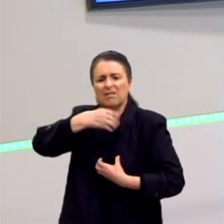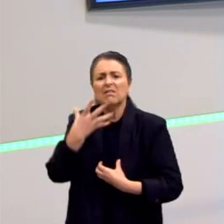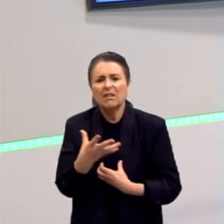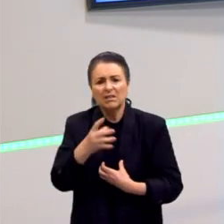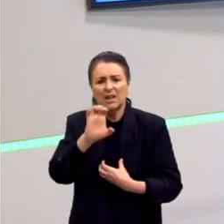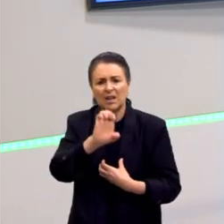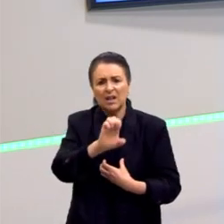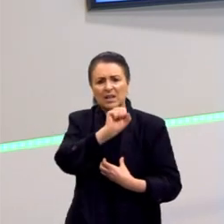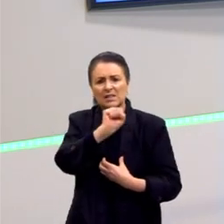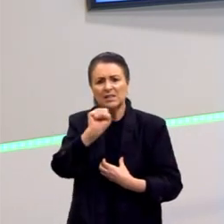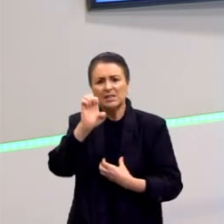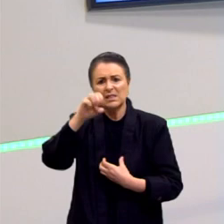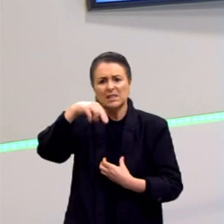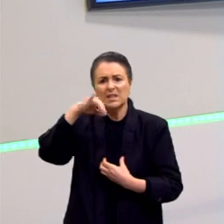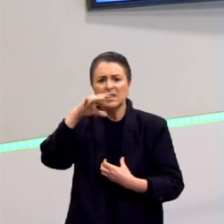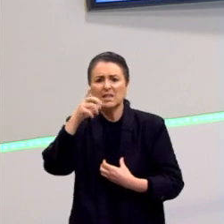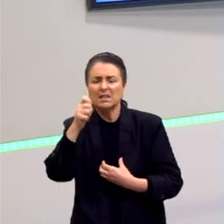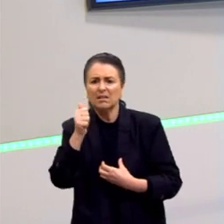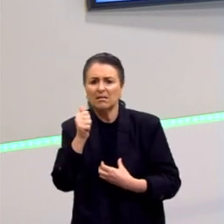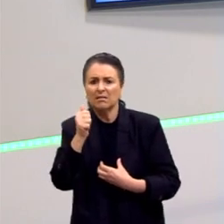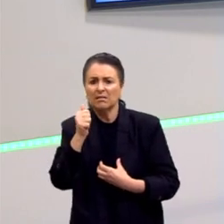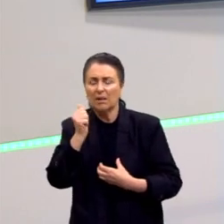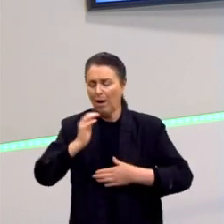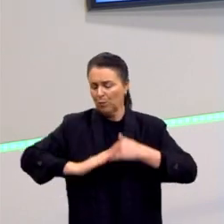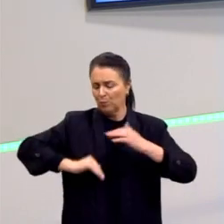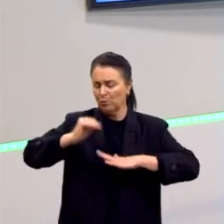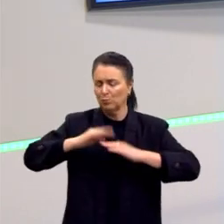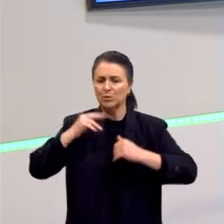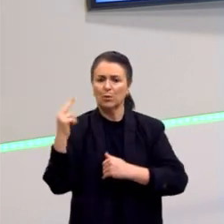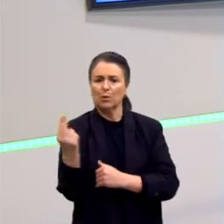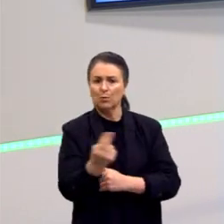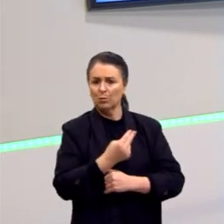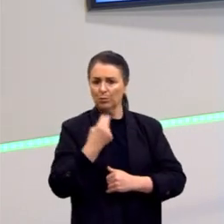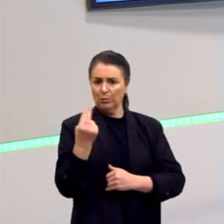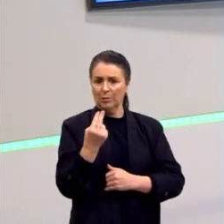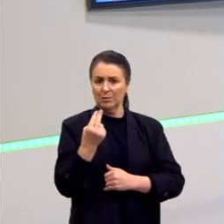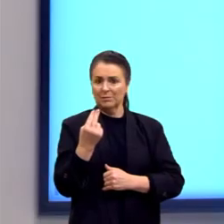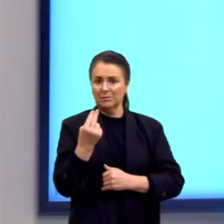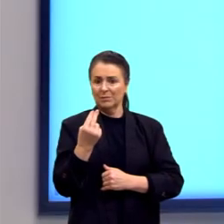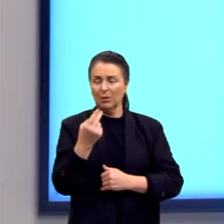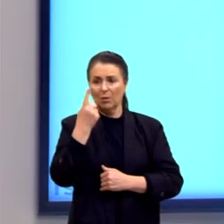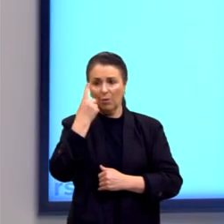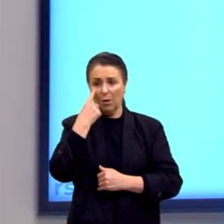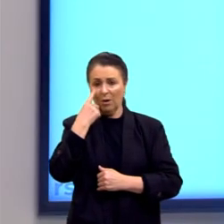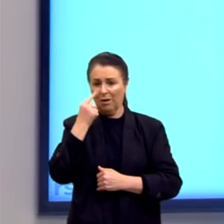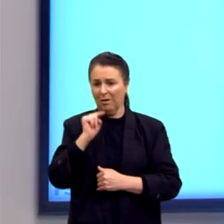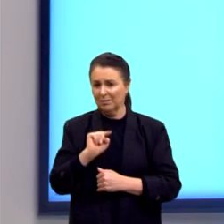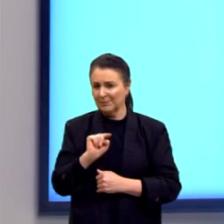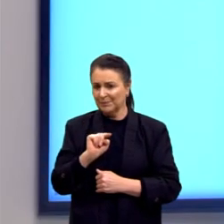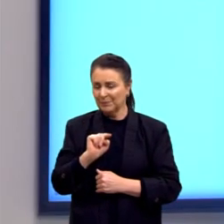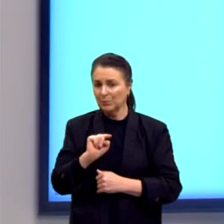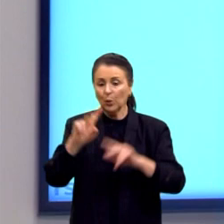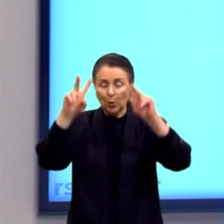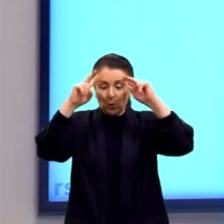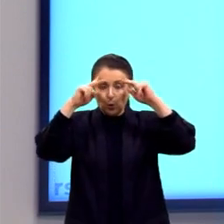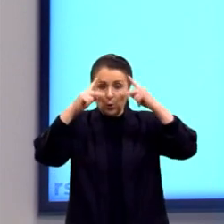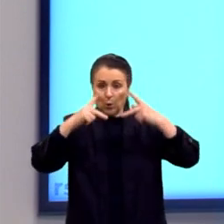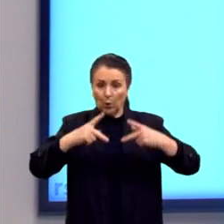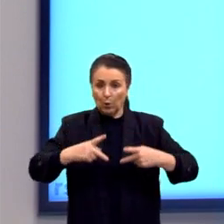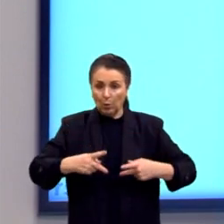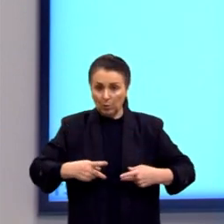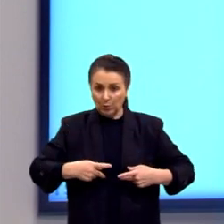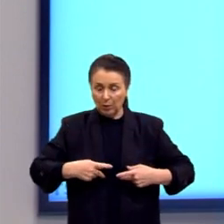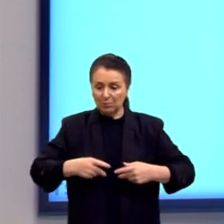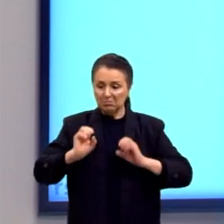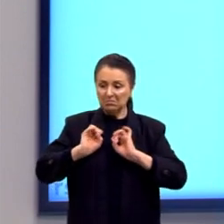era essa essência? Essa essência é nos construirmos, a nossa construção. Olha aqui, o ser humano está no mundo, nós somos